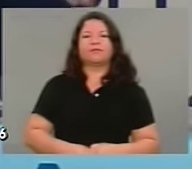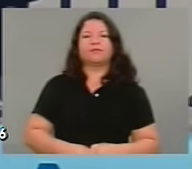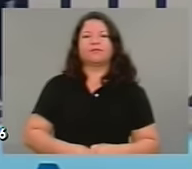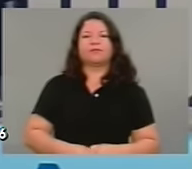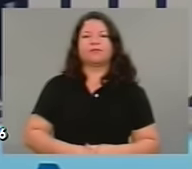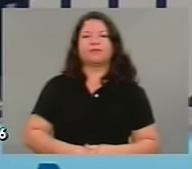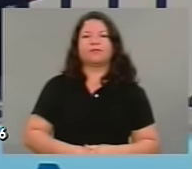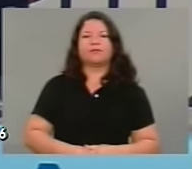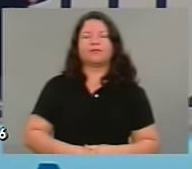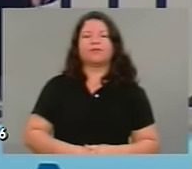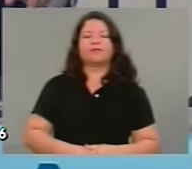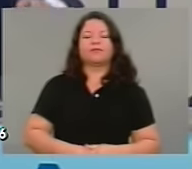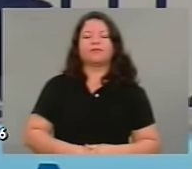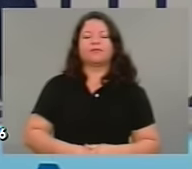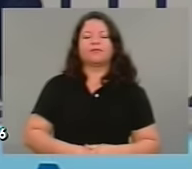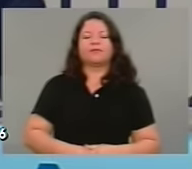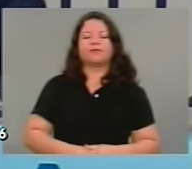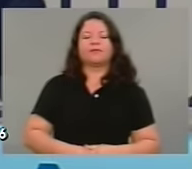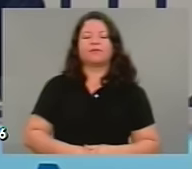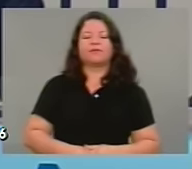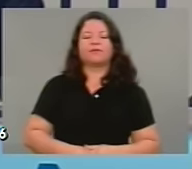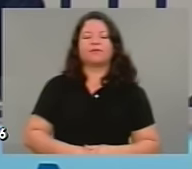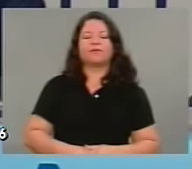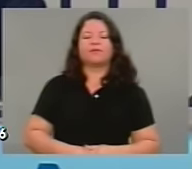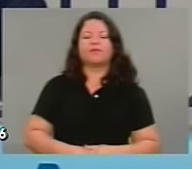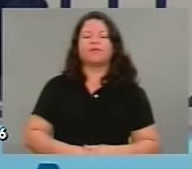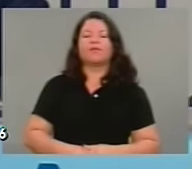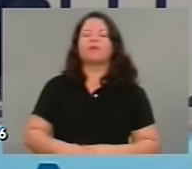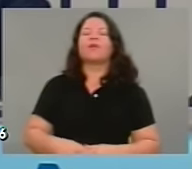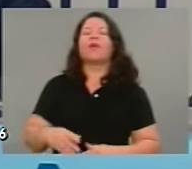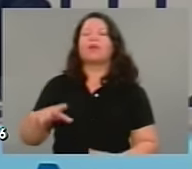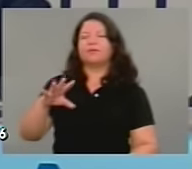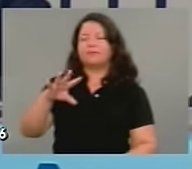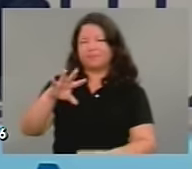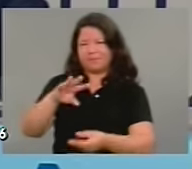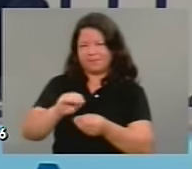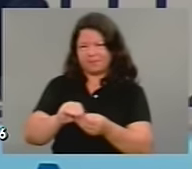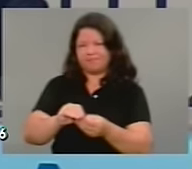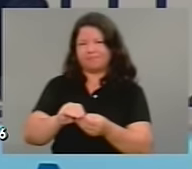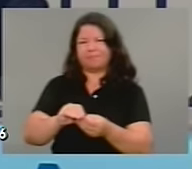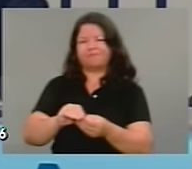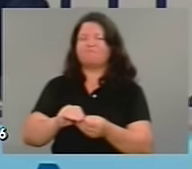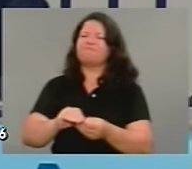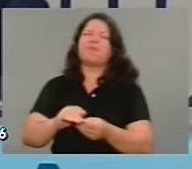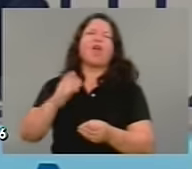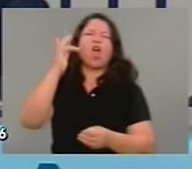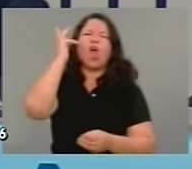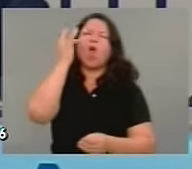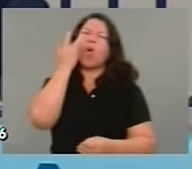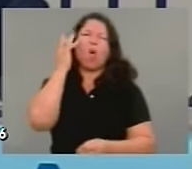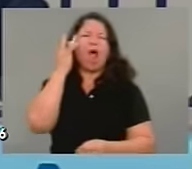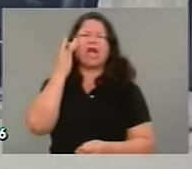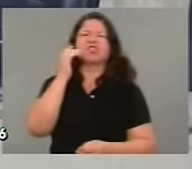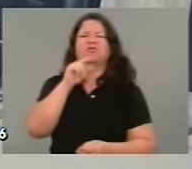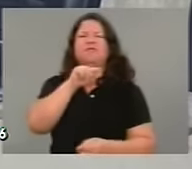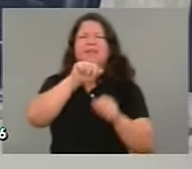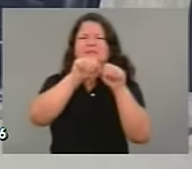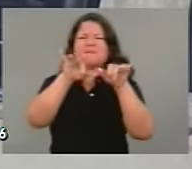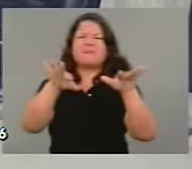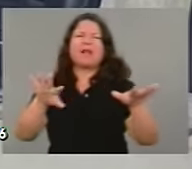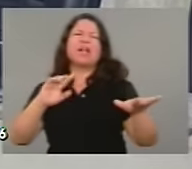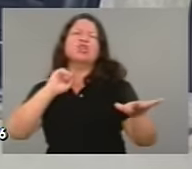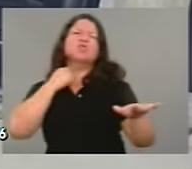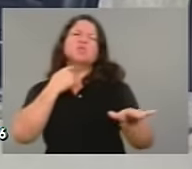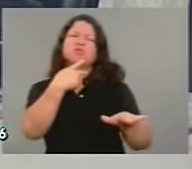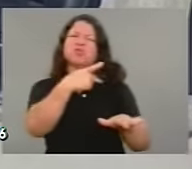Deputado Leonardo. Somente para finalizar, deputado, em nada, esse episódio maculará a vossa imagem,